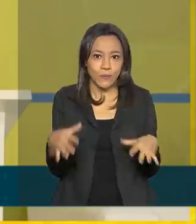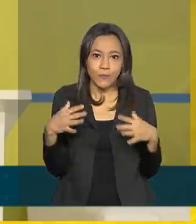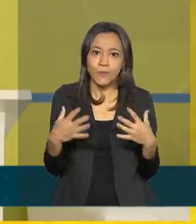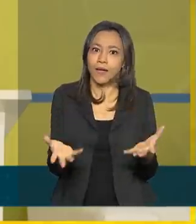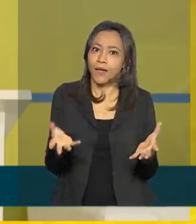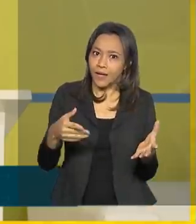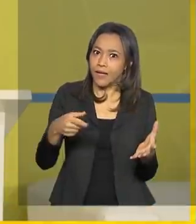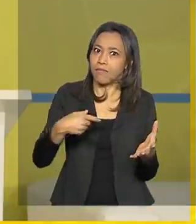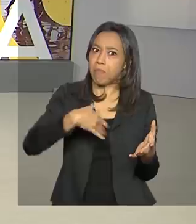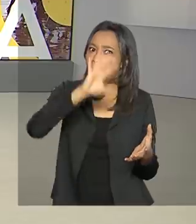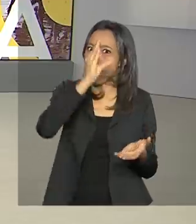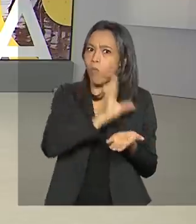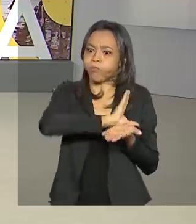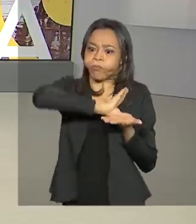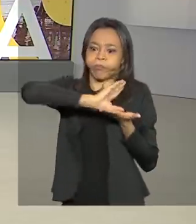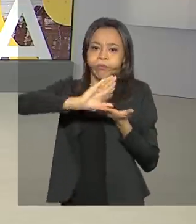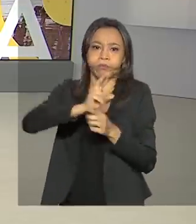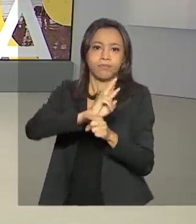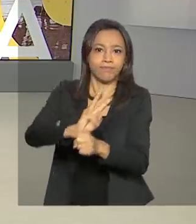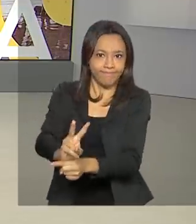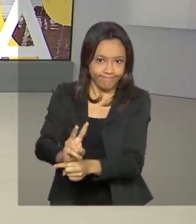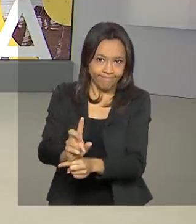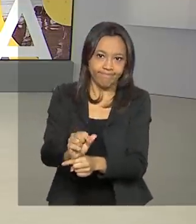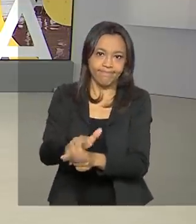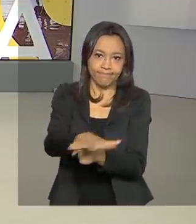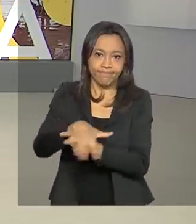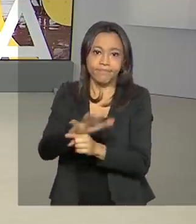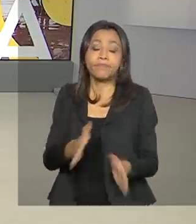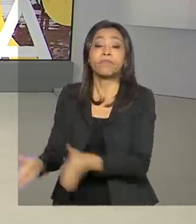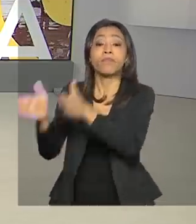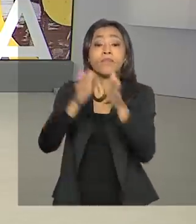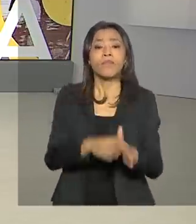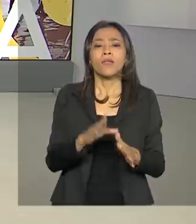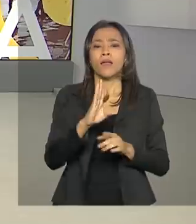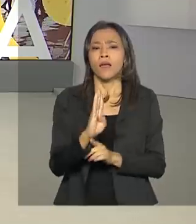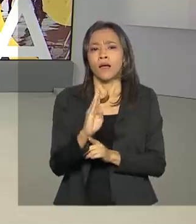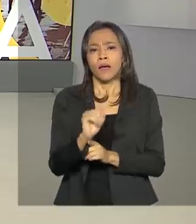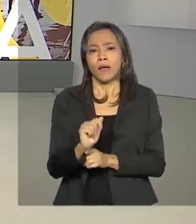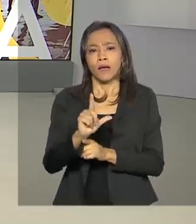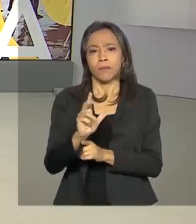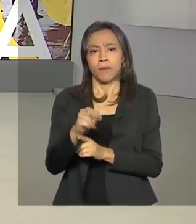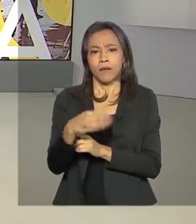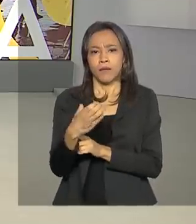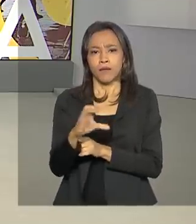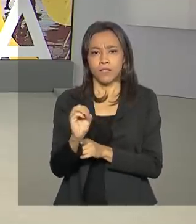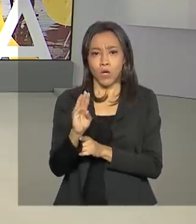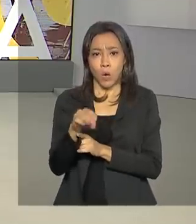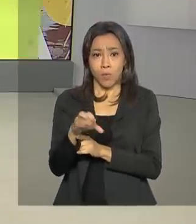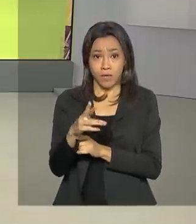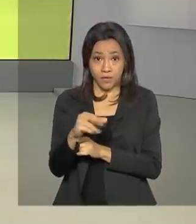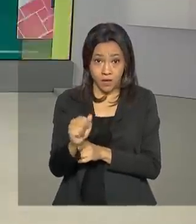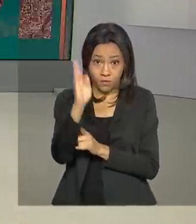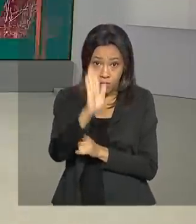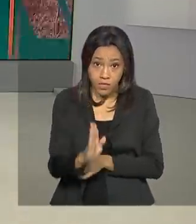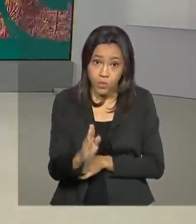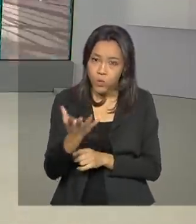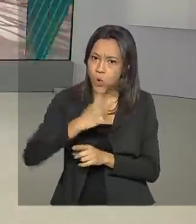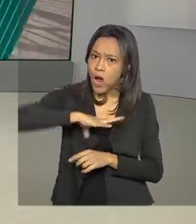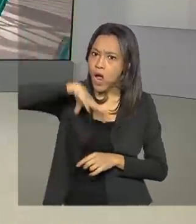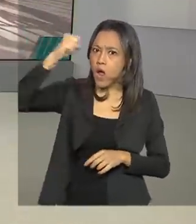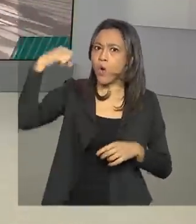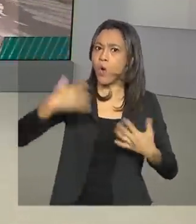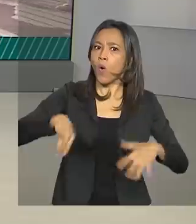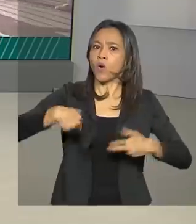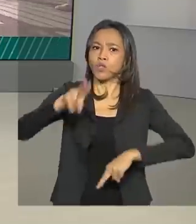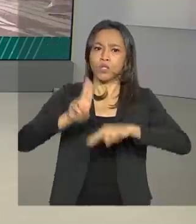desse crédito. Bem, ainda falando em economia, balança comercial do Brasil bate recorde em junho. A queda nas importações